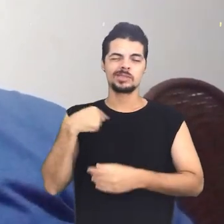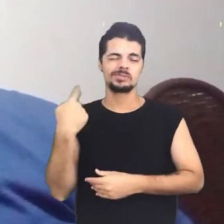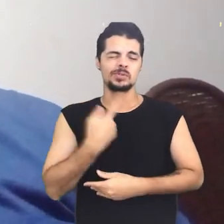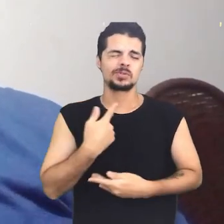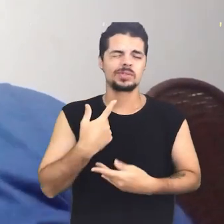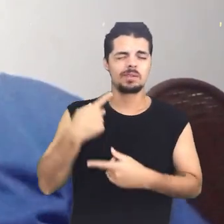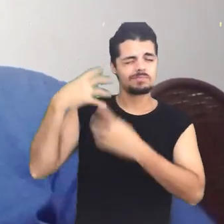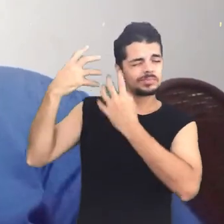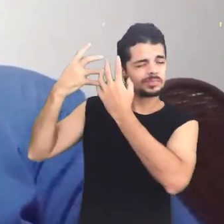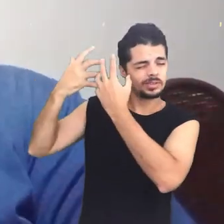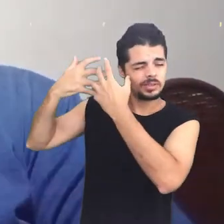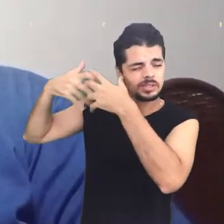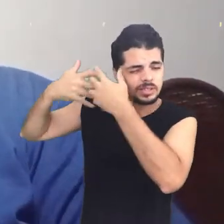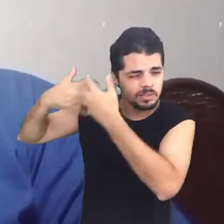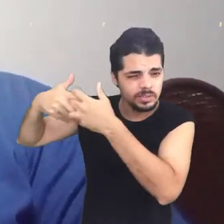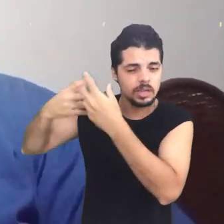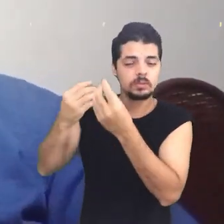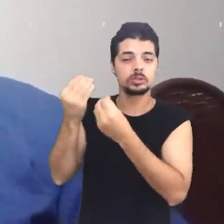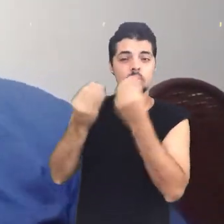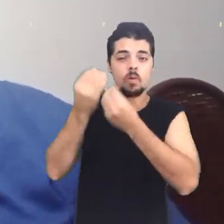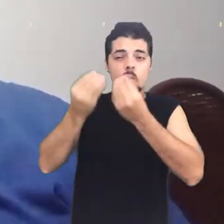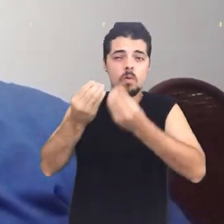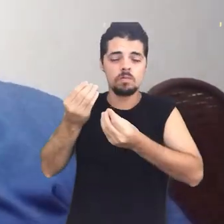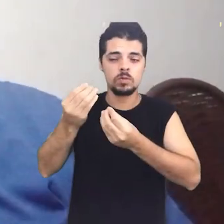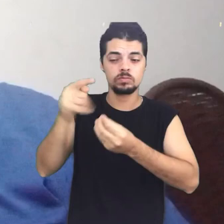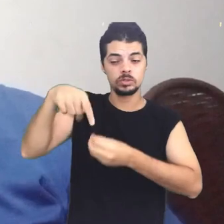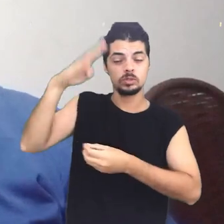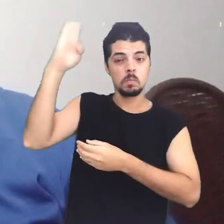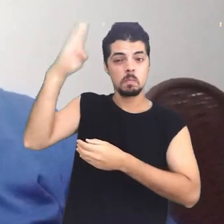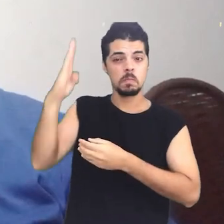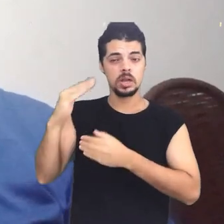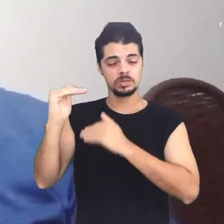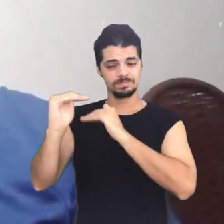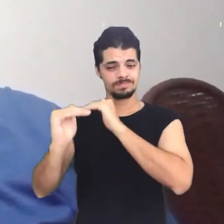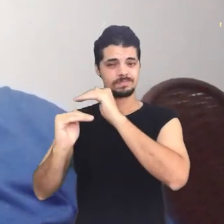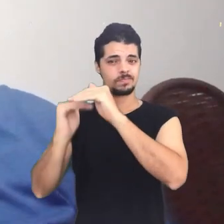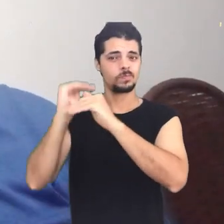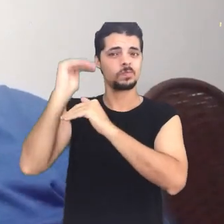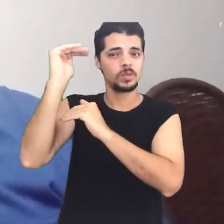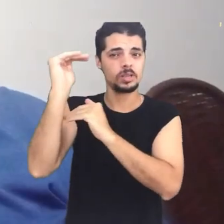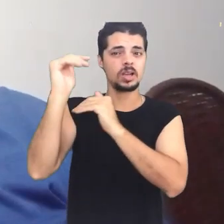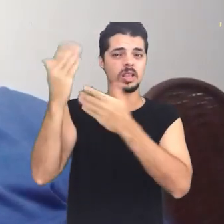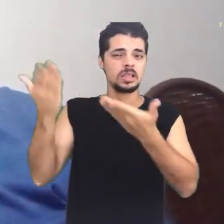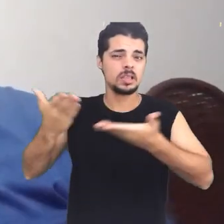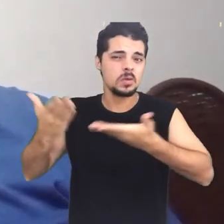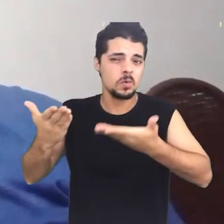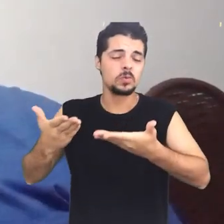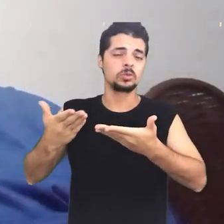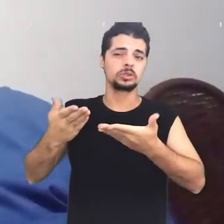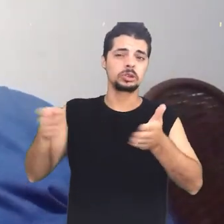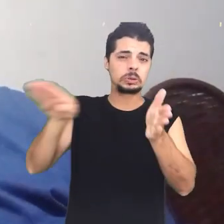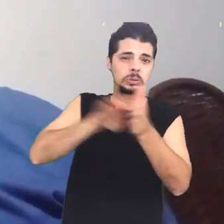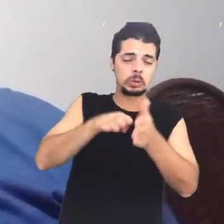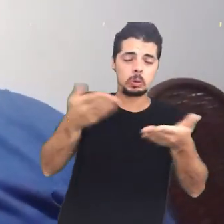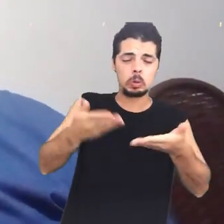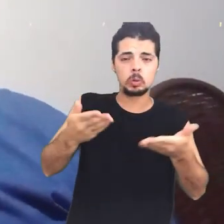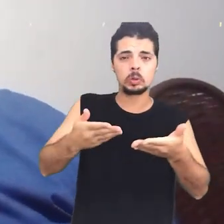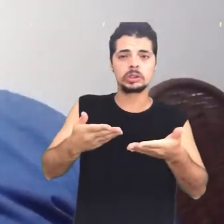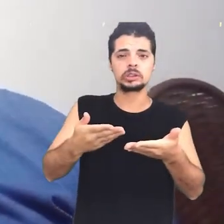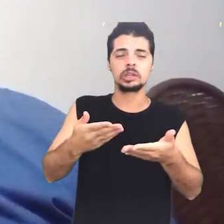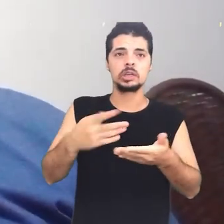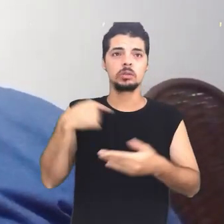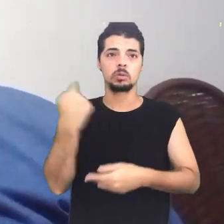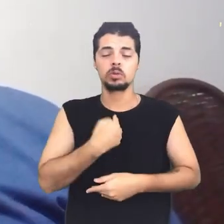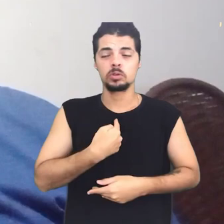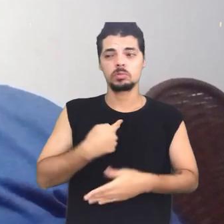Gente Brasileira nos traz uma reflexão sobre a formação do Brasil. O texto Cabra Gente Brasileira pode ser utilizado nas